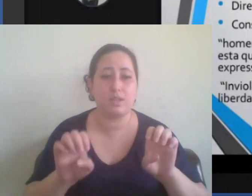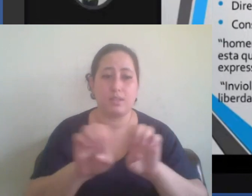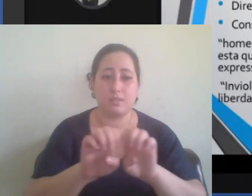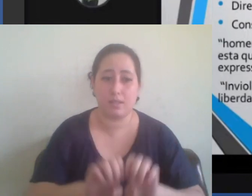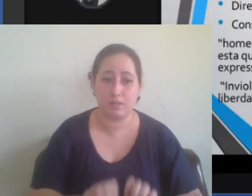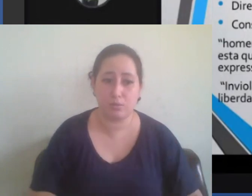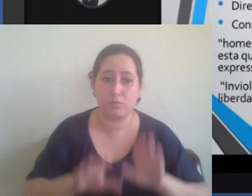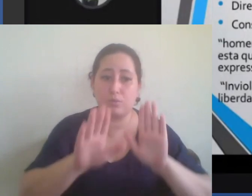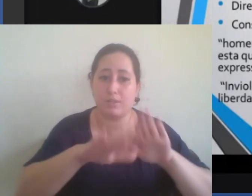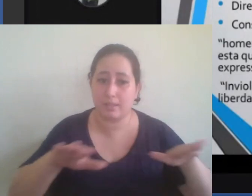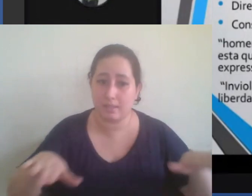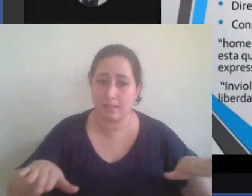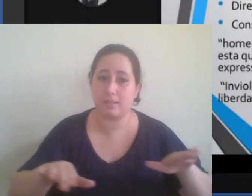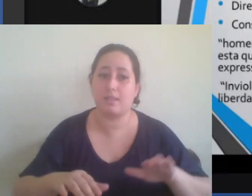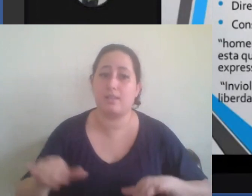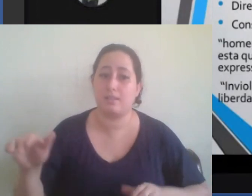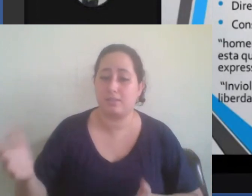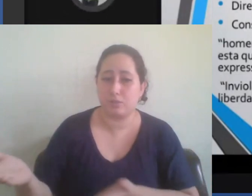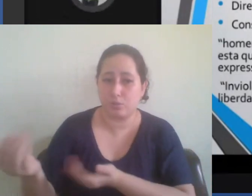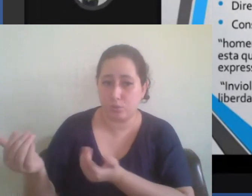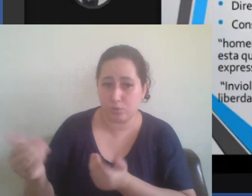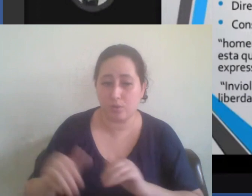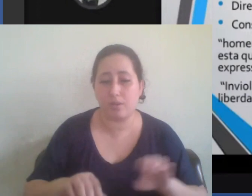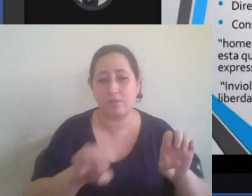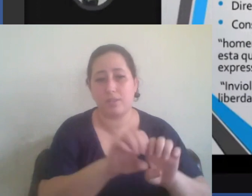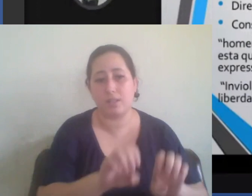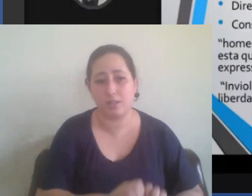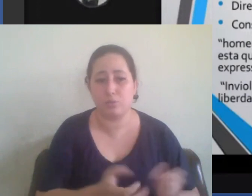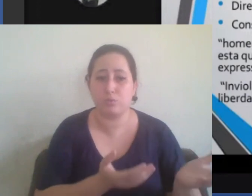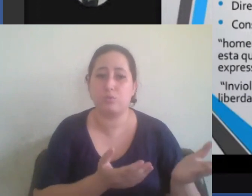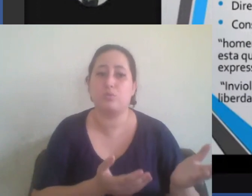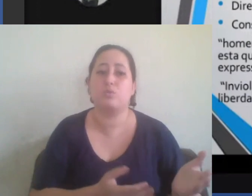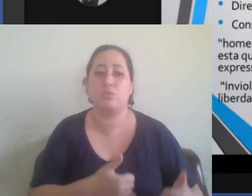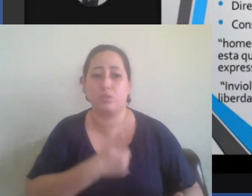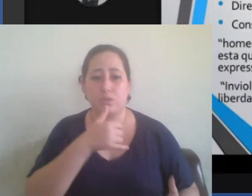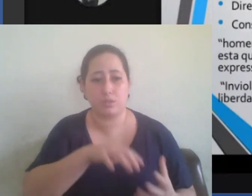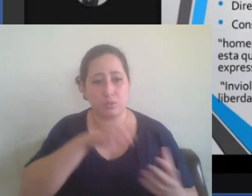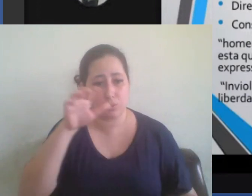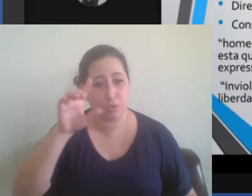adolescente estatuto do idoso dia da consciência negra